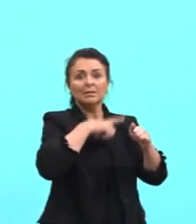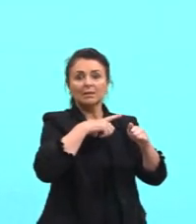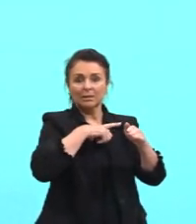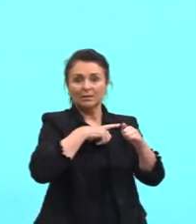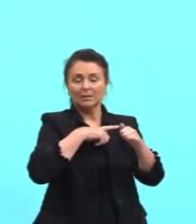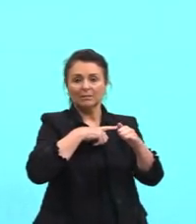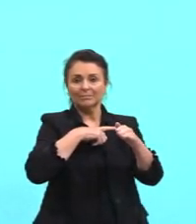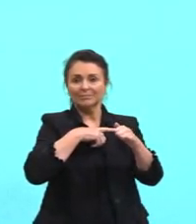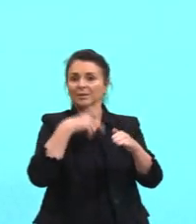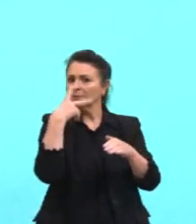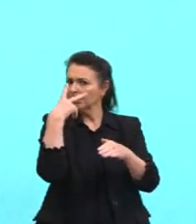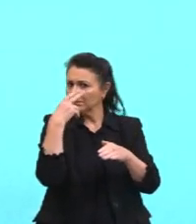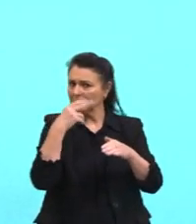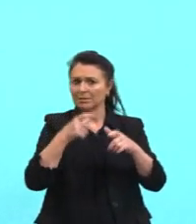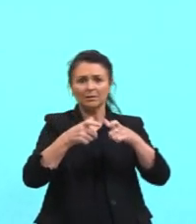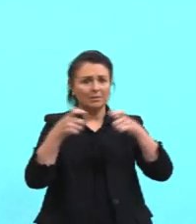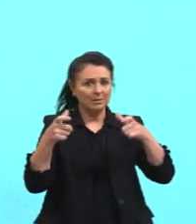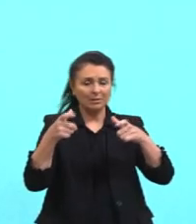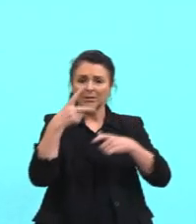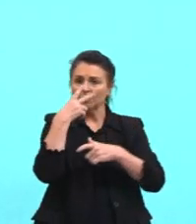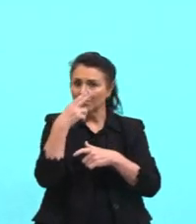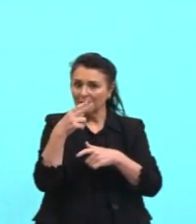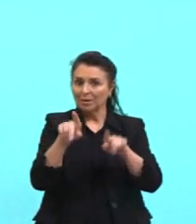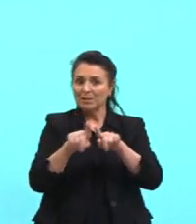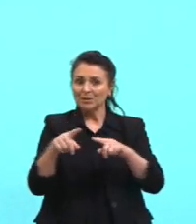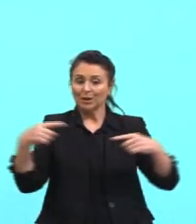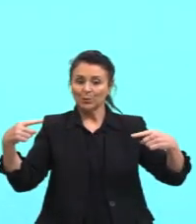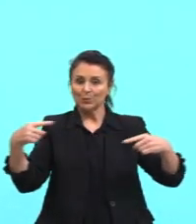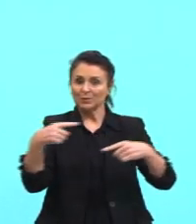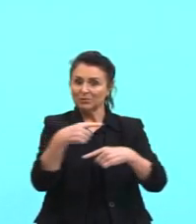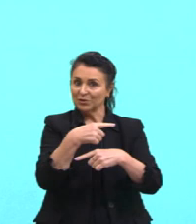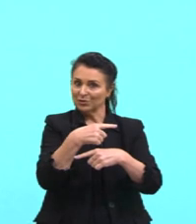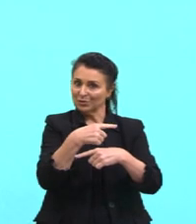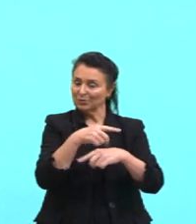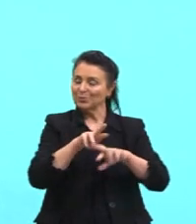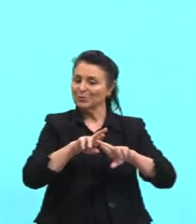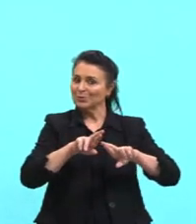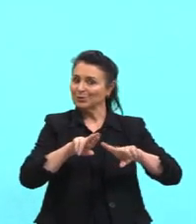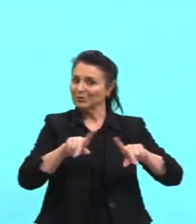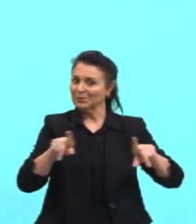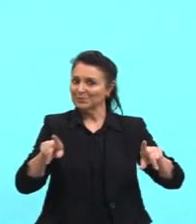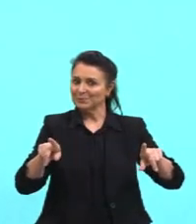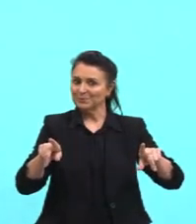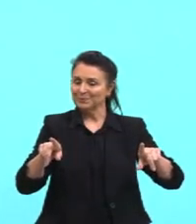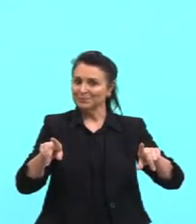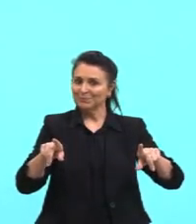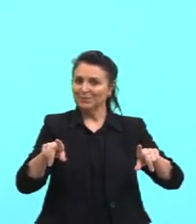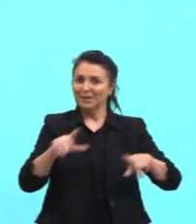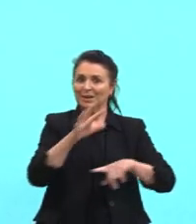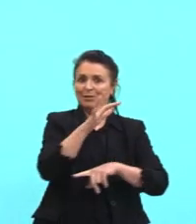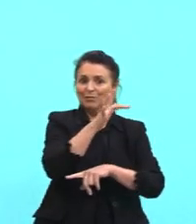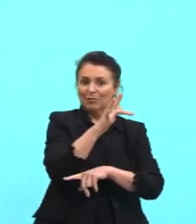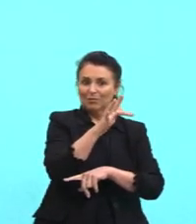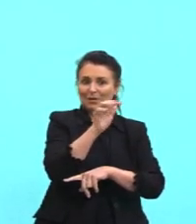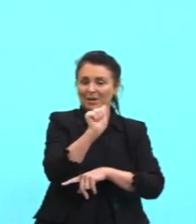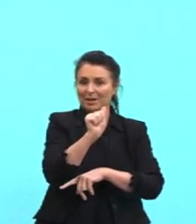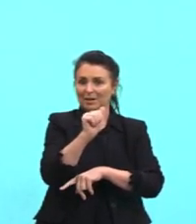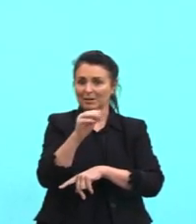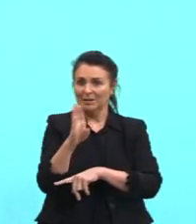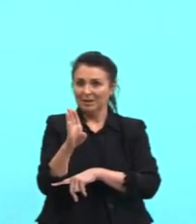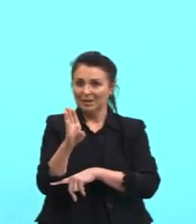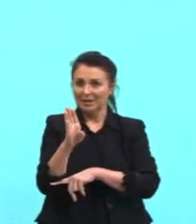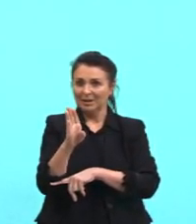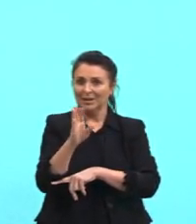tamanho igual. Mas, vejam que os sentidos aqui são contrários. Então, força de A que atua em B.